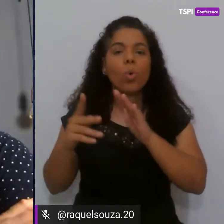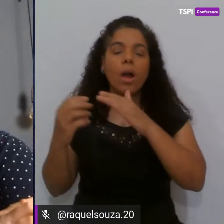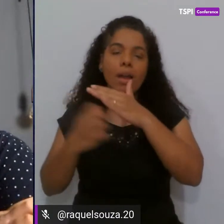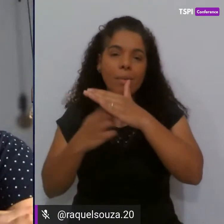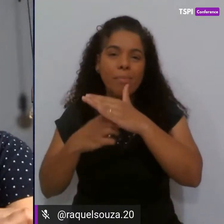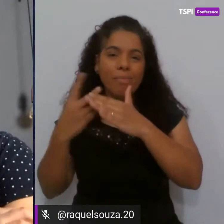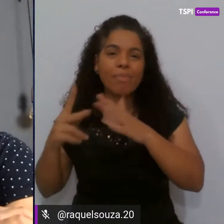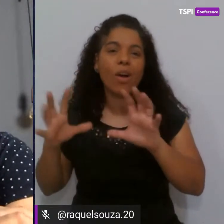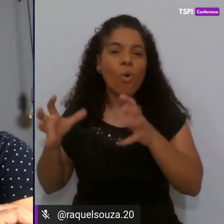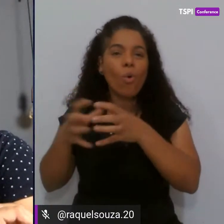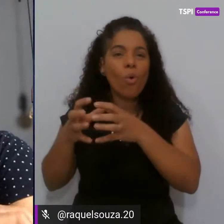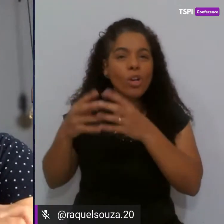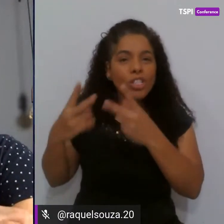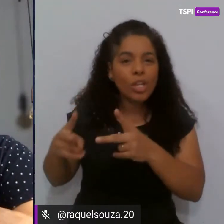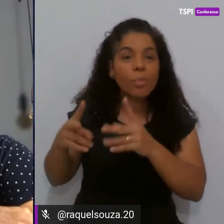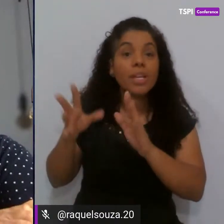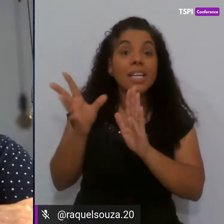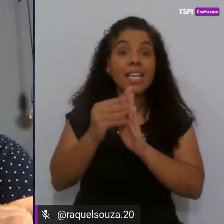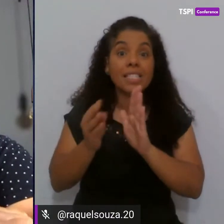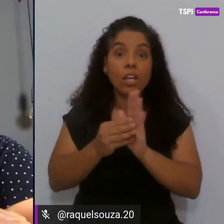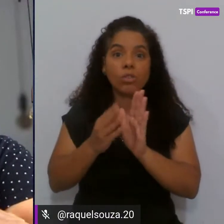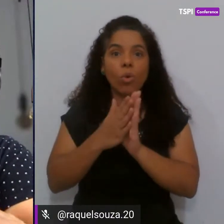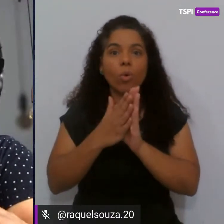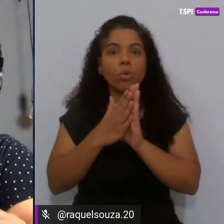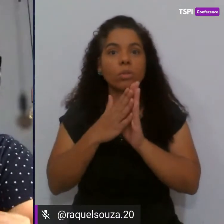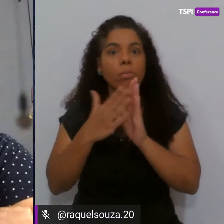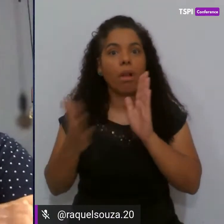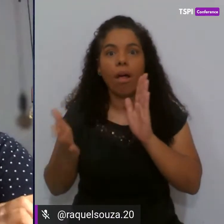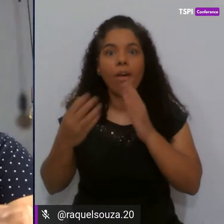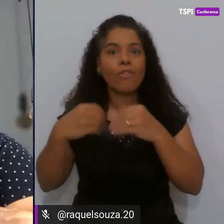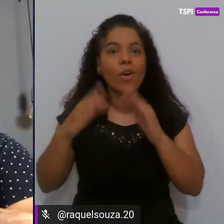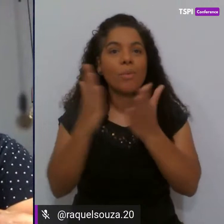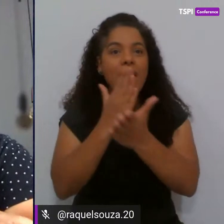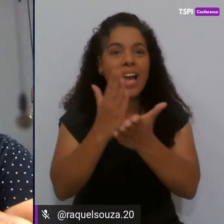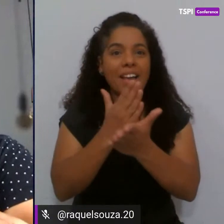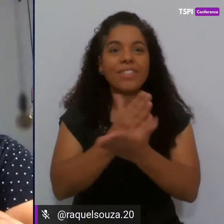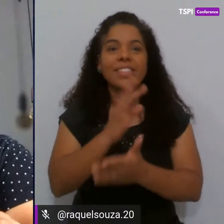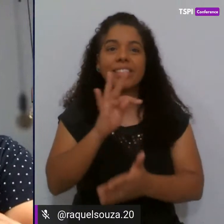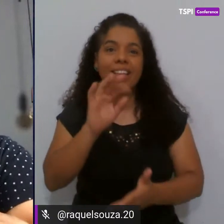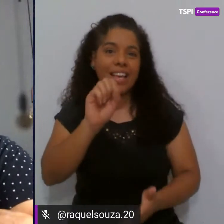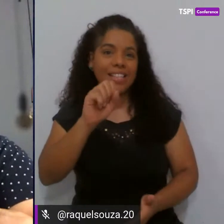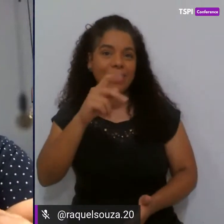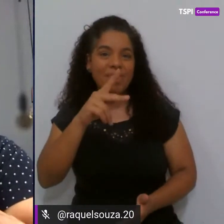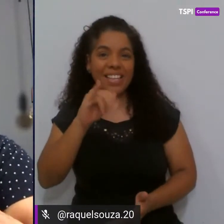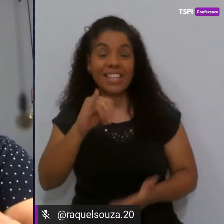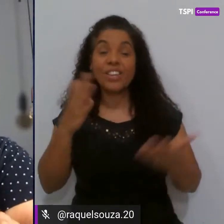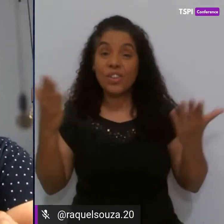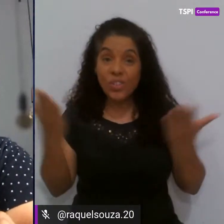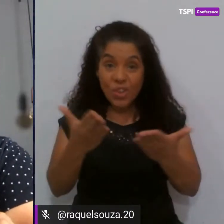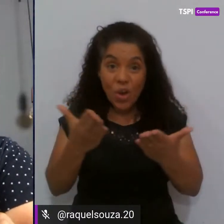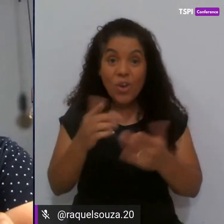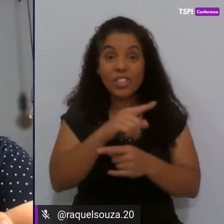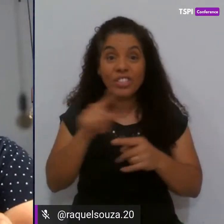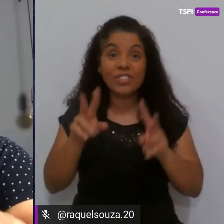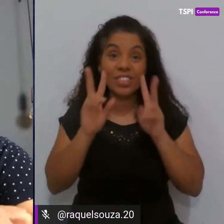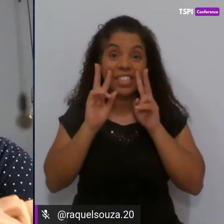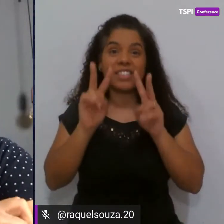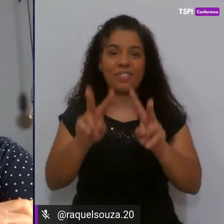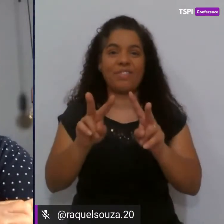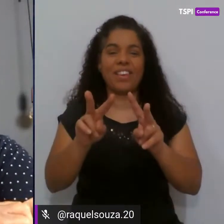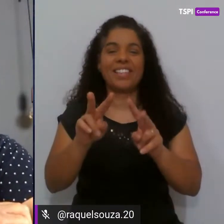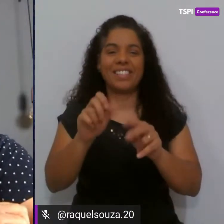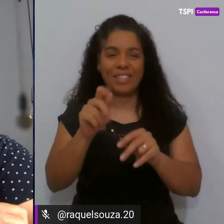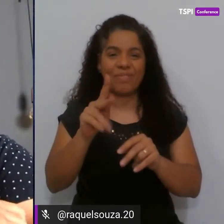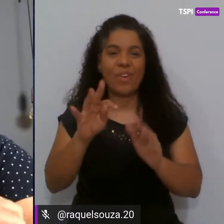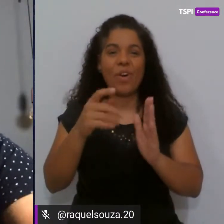dela, e esse conteúdo se estendeu, foi lá para a revista TSPI, e hoje vocês veem esse post, que